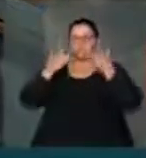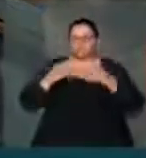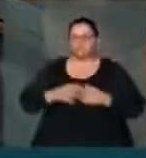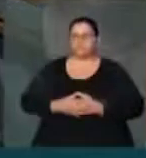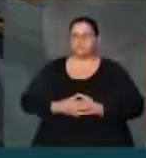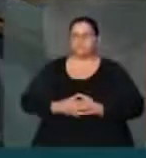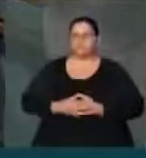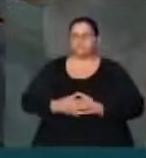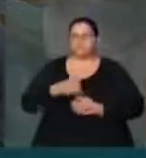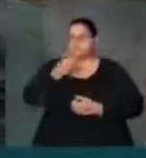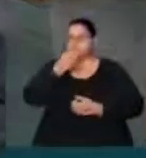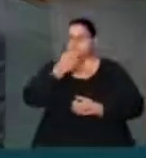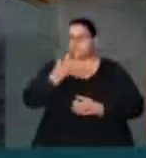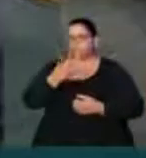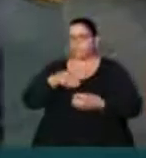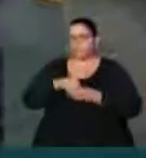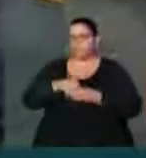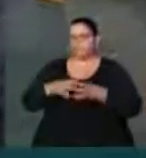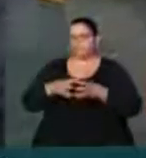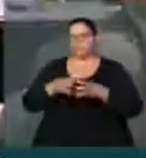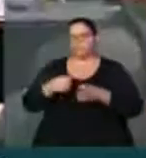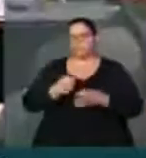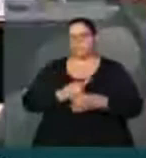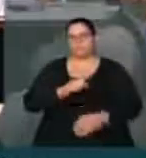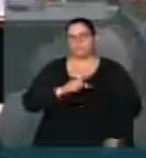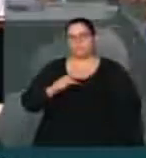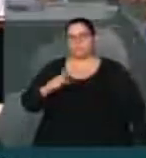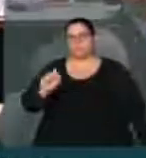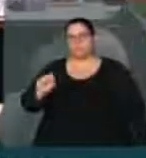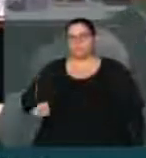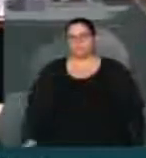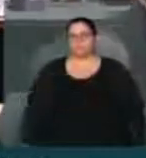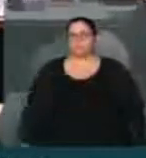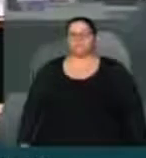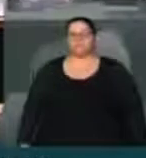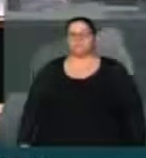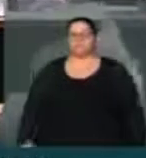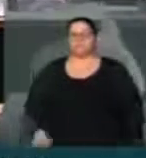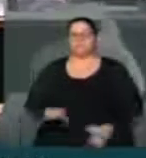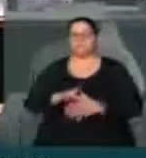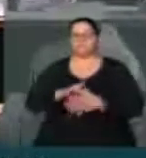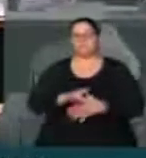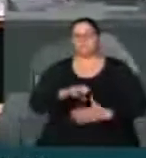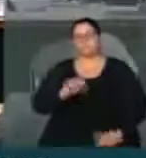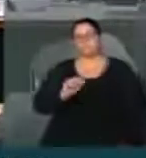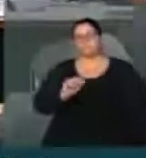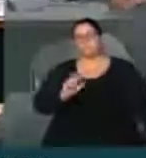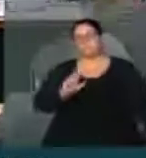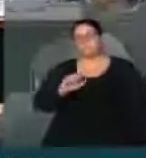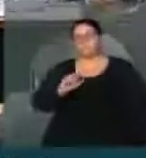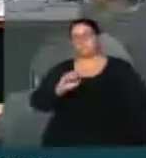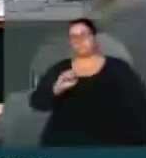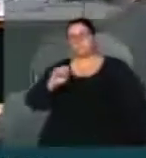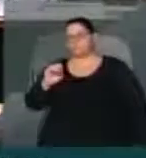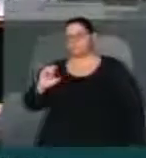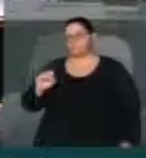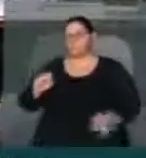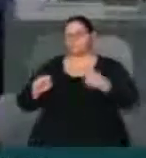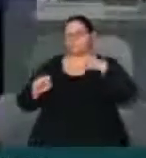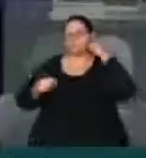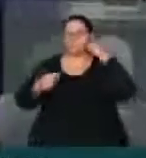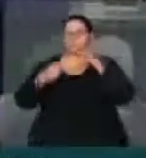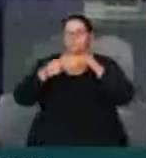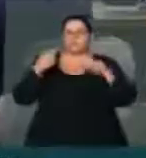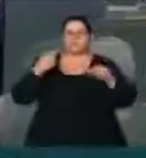bancada do PPS nesta casa falava ao líder Carlos Sampaio senhor presidente eu peço vênia para discordar do